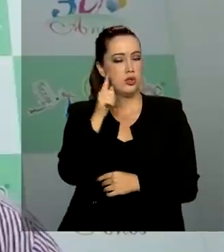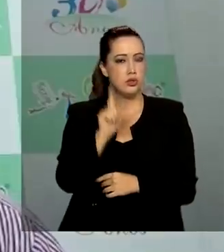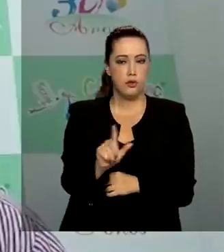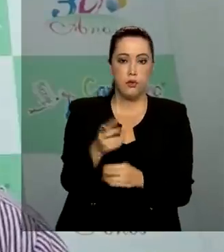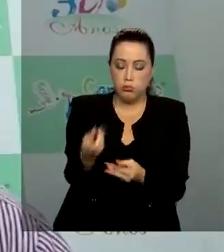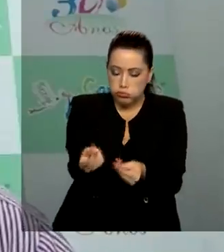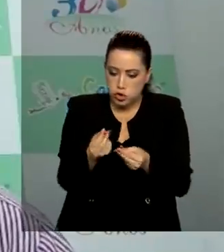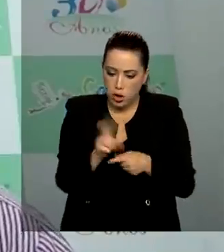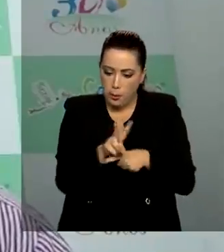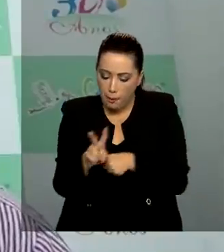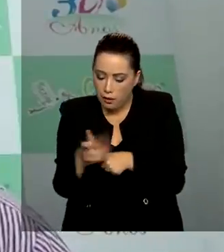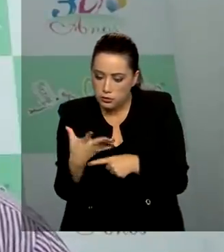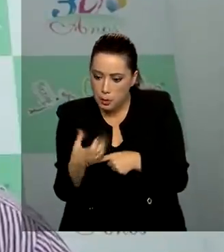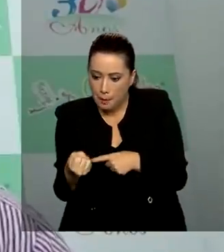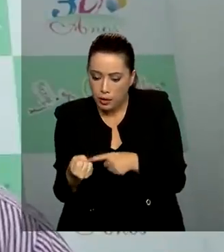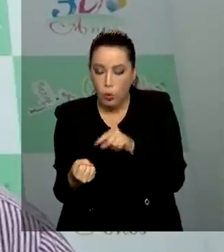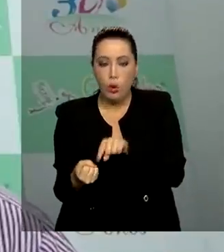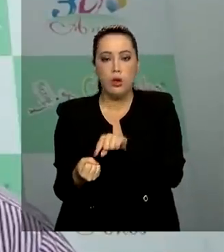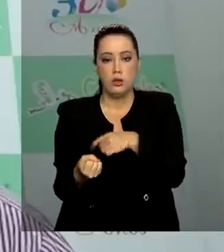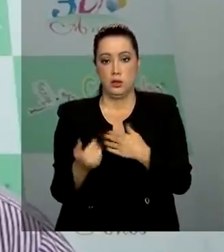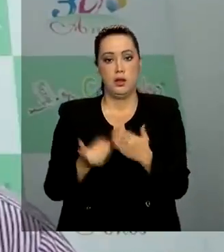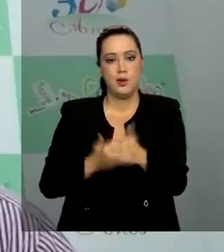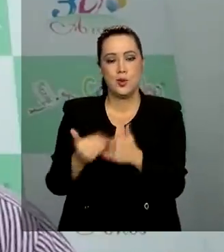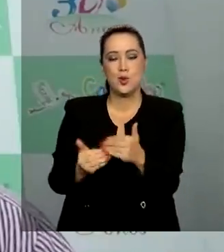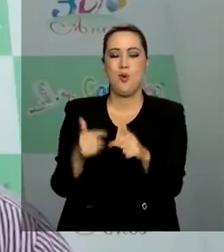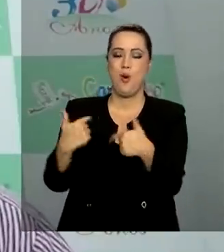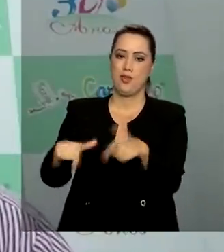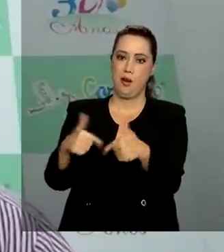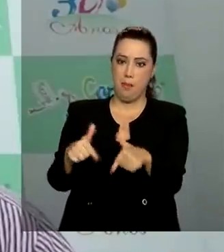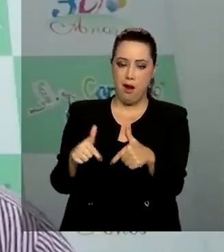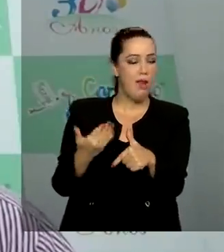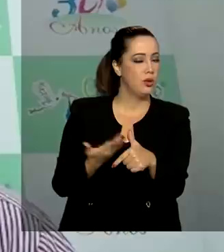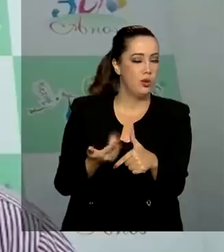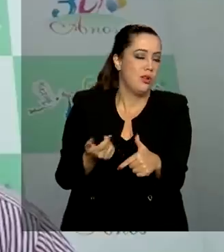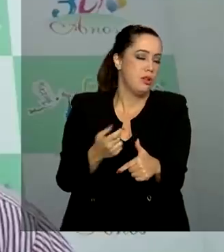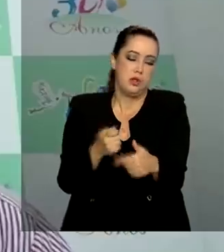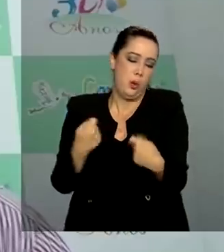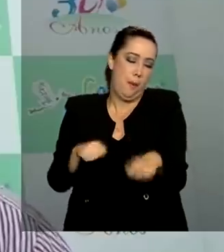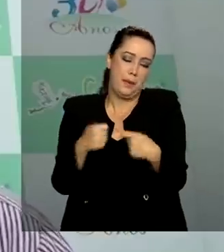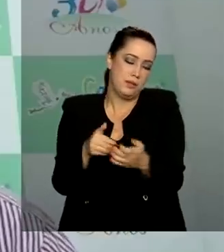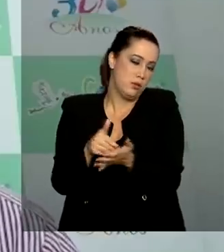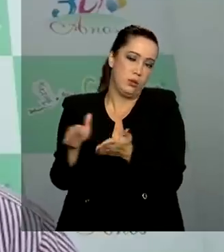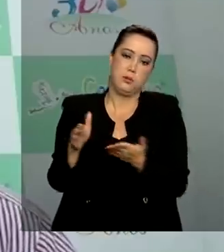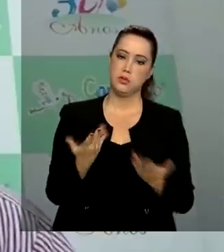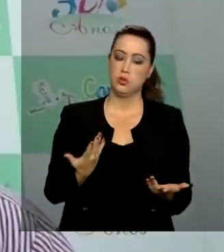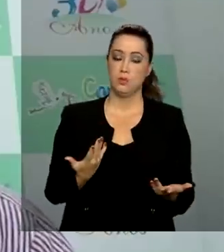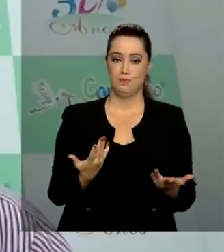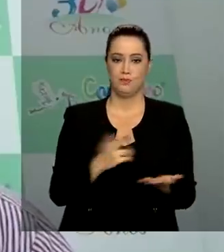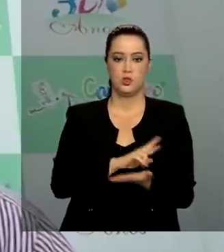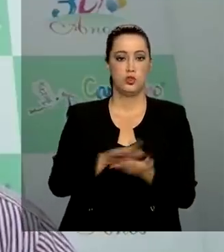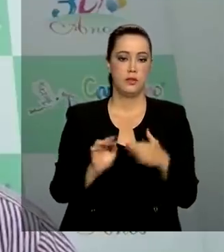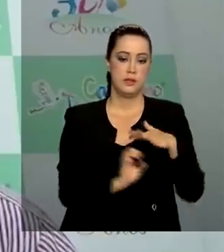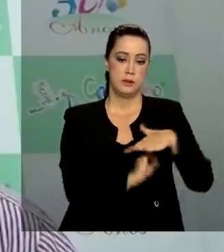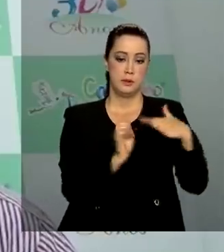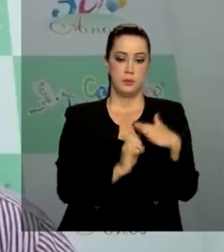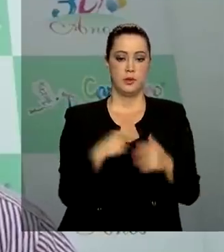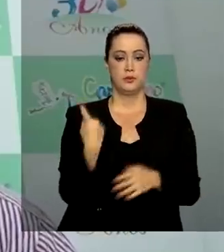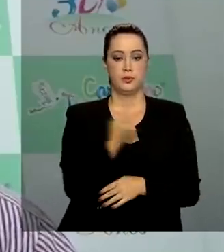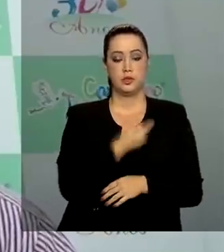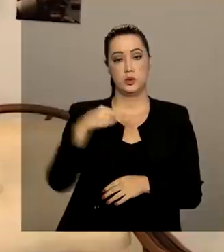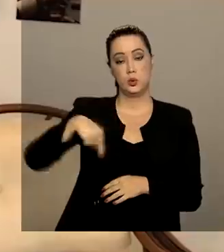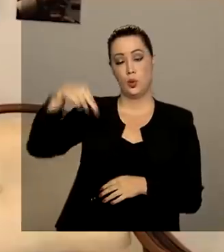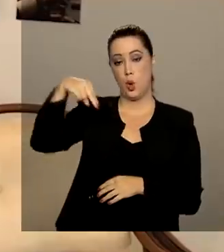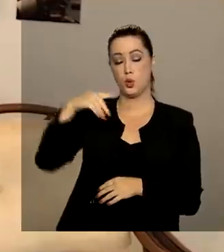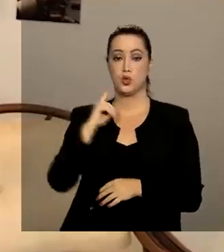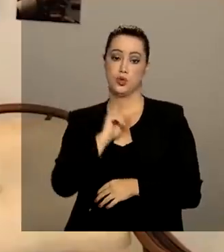esse crédito e esse crédito veio a manter o emprego de muitos dos meus colaboradores, de muitas empresas aqui do Norte de